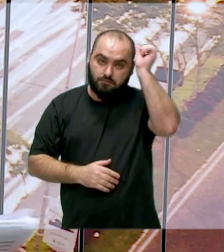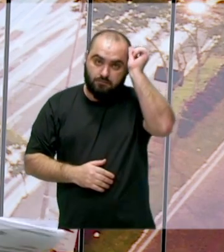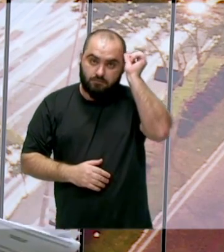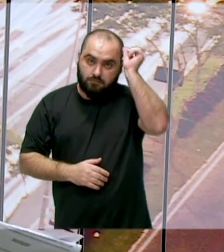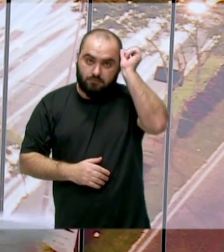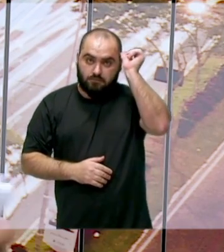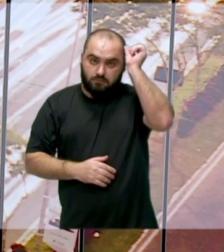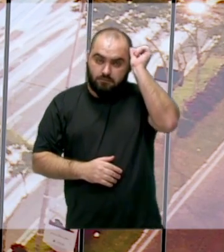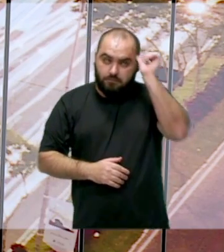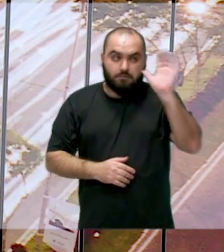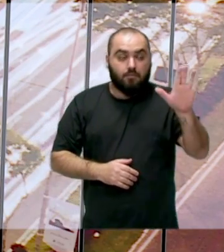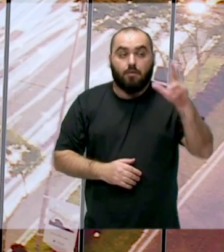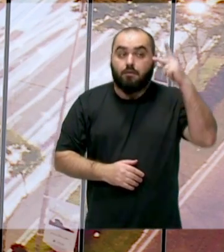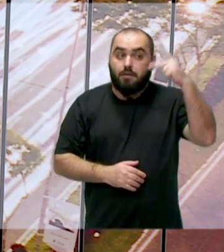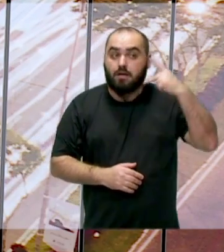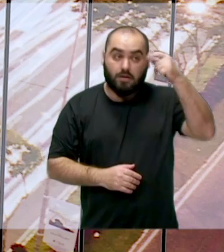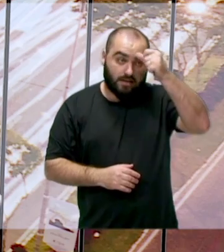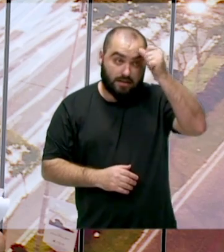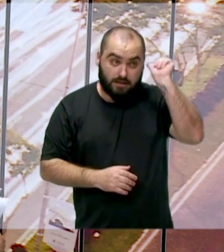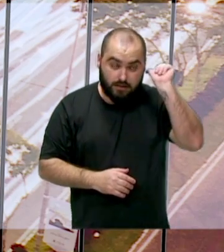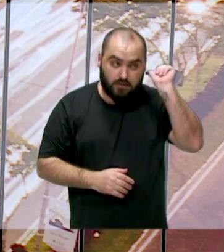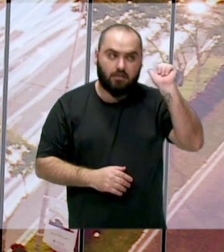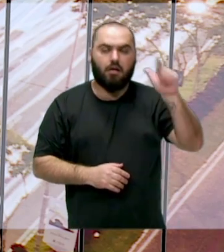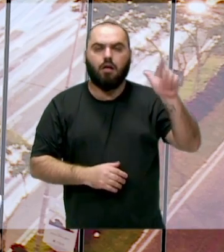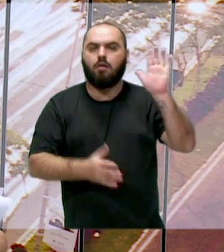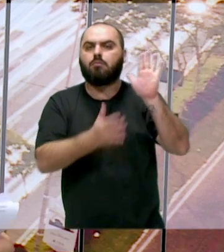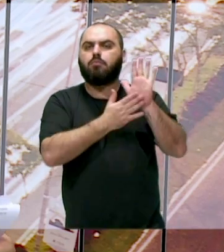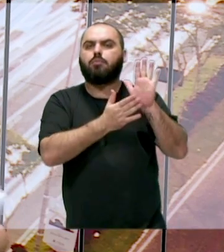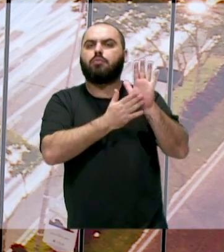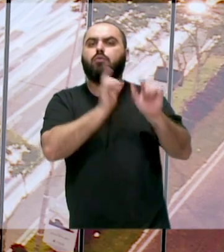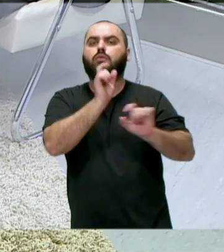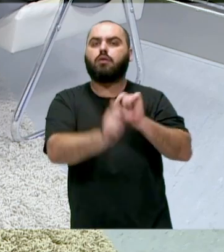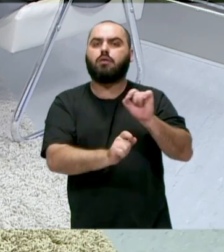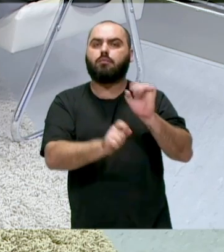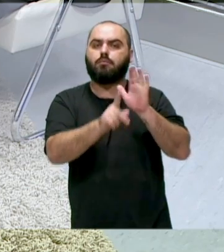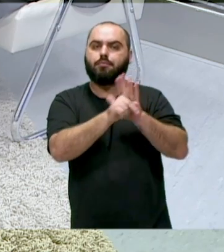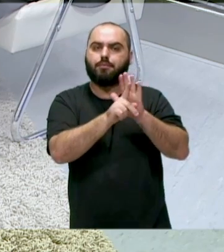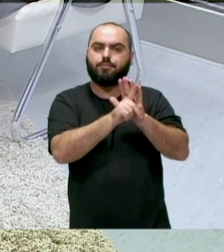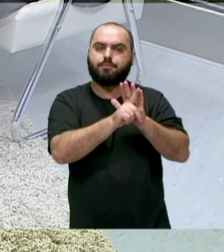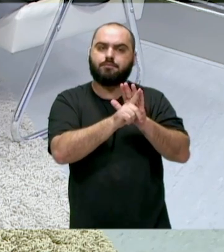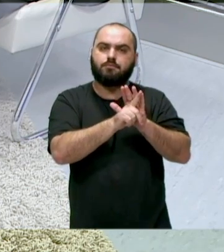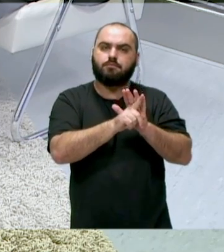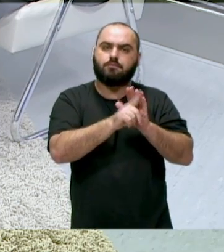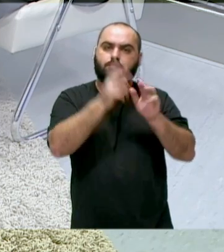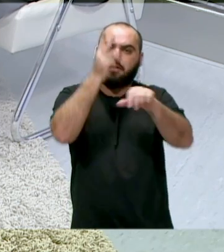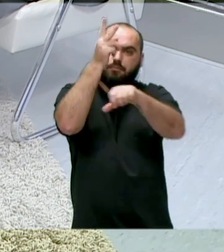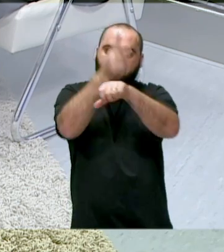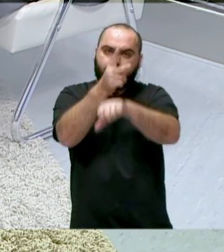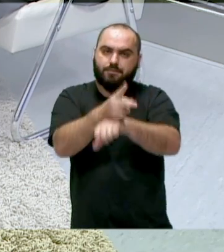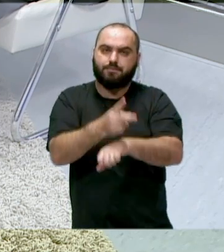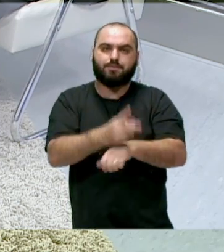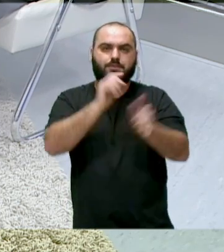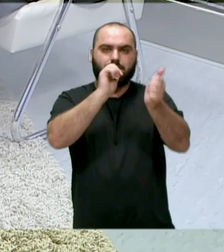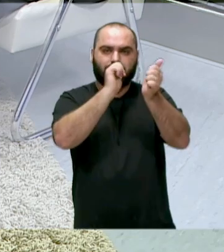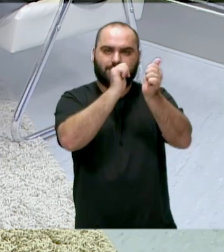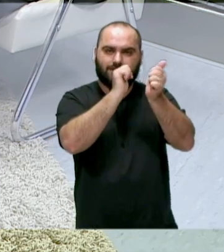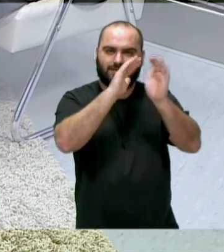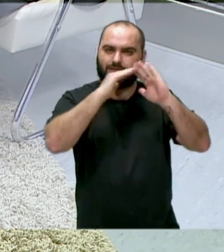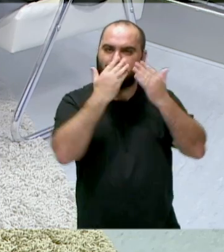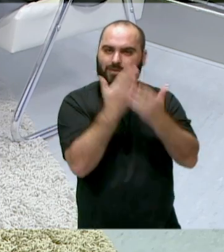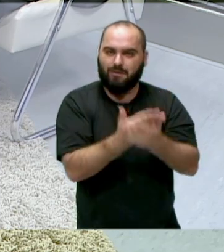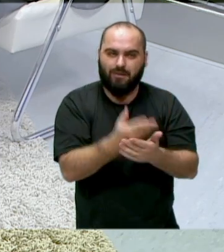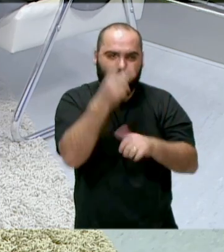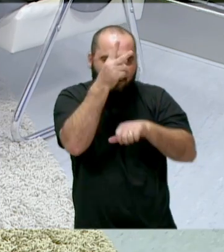cadeira, a Ana Carolina, ela propôs um concurso de vídeos estudantis que visam